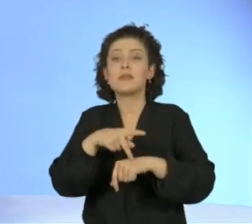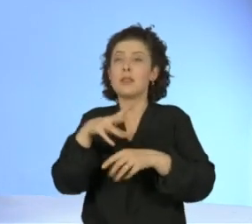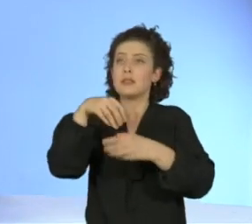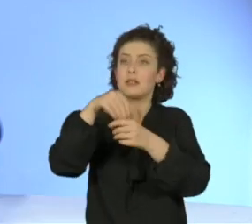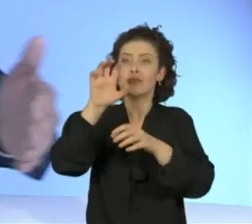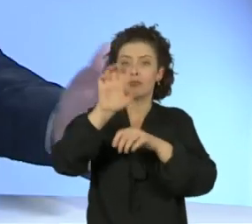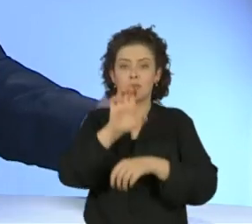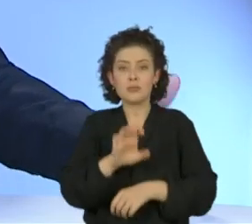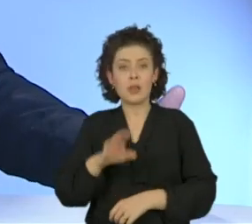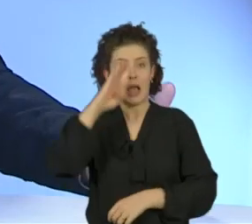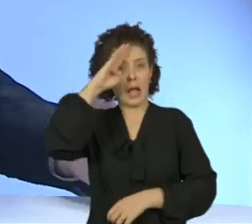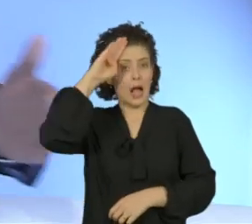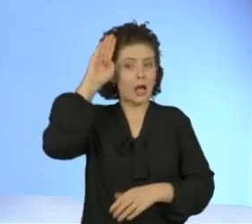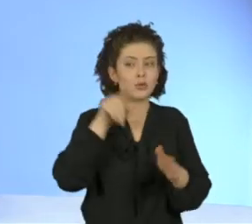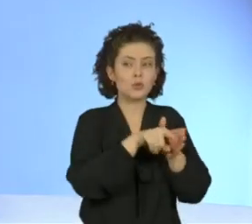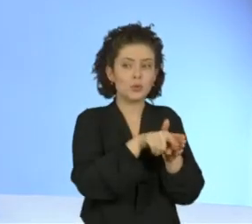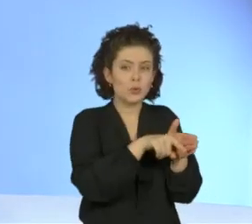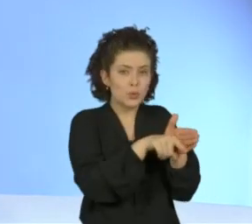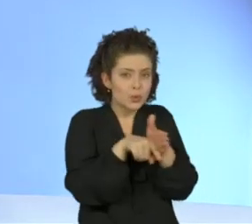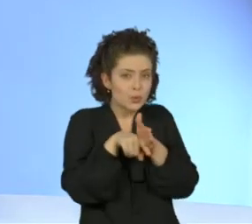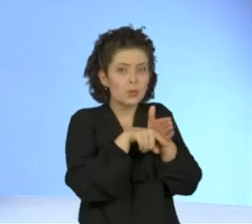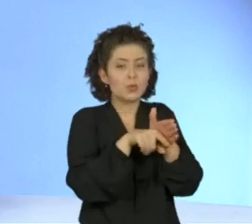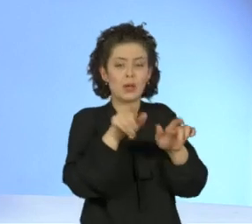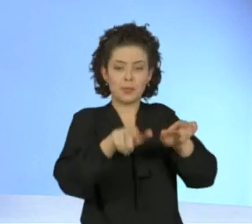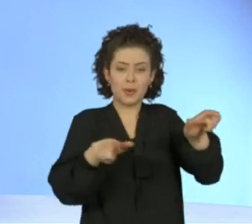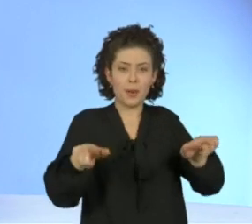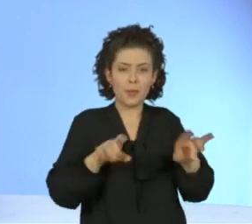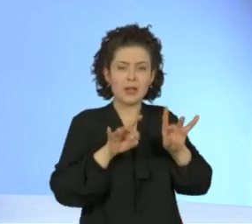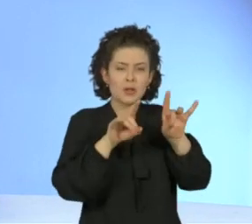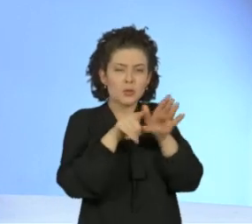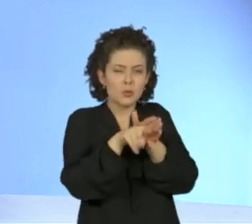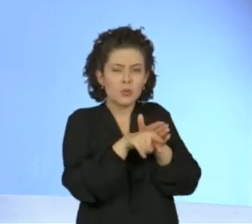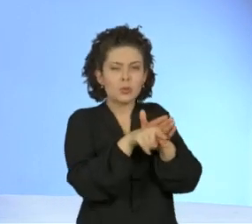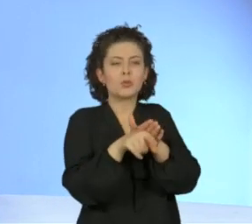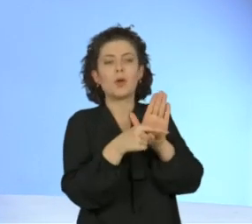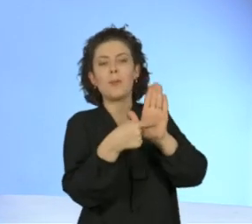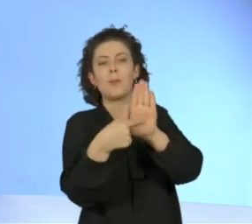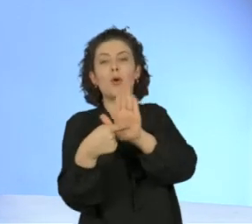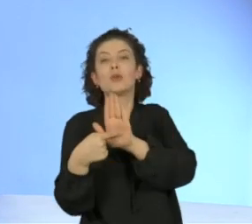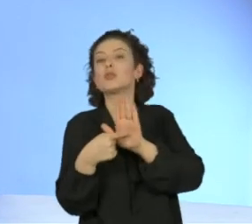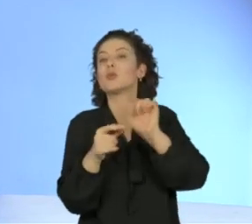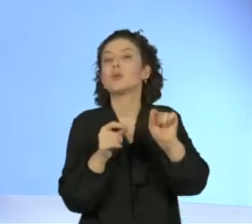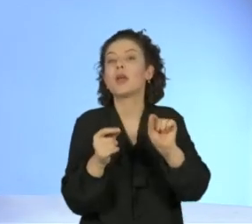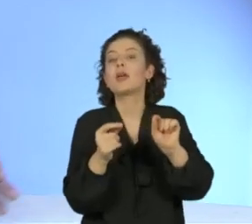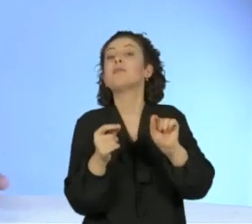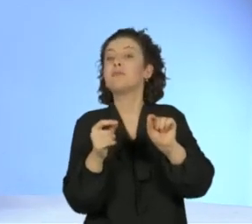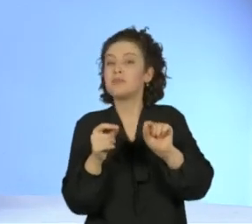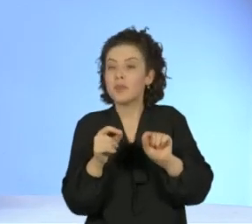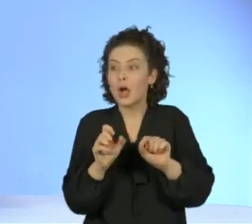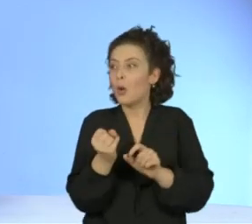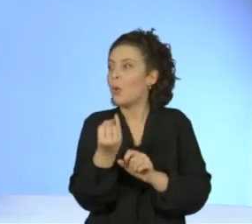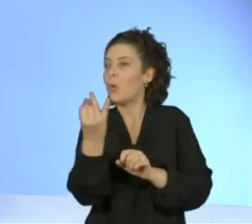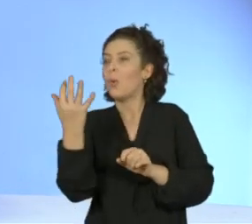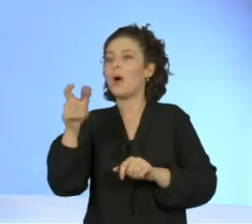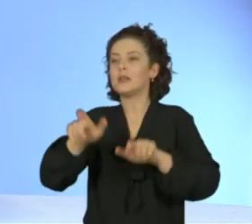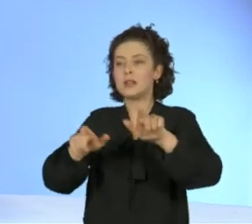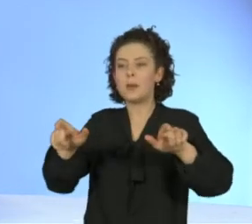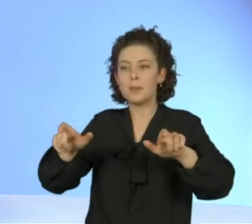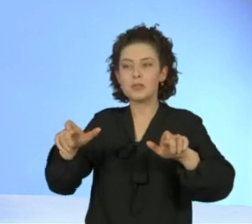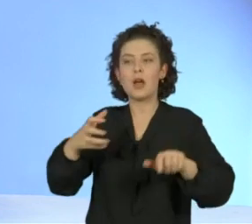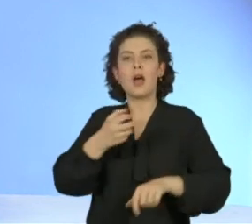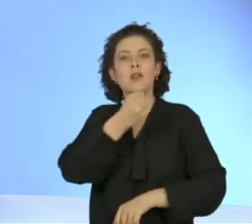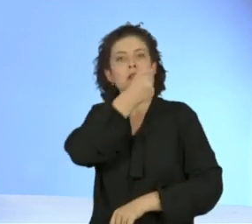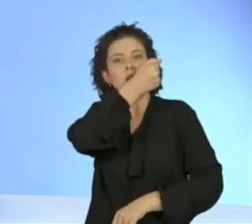acadêmicos das universidades, os pesquisadores, especialistas estão mostrando a quantidade de vidas que foram salvas pelas